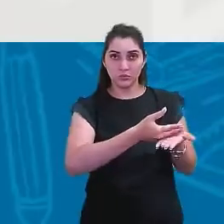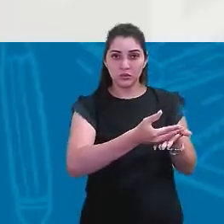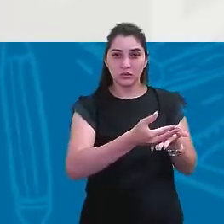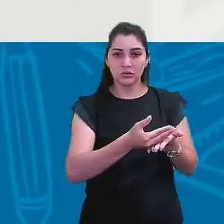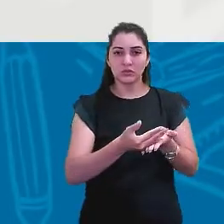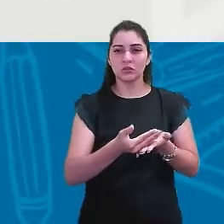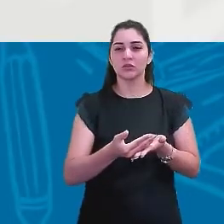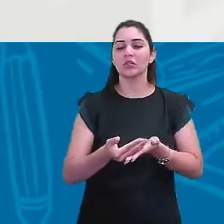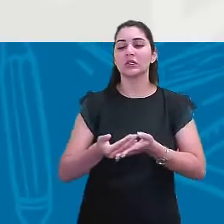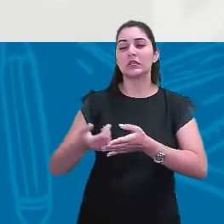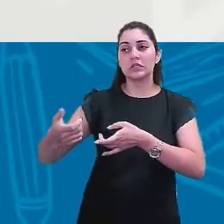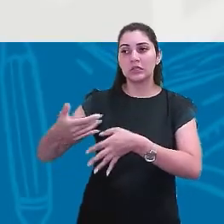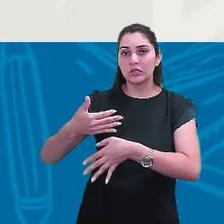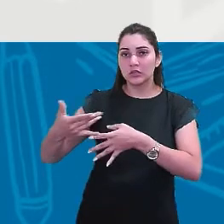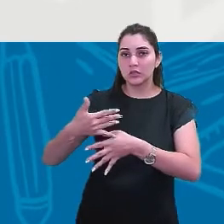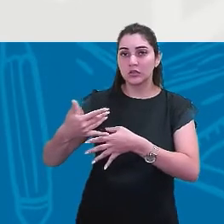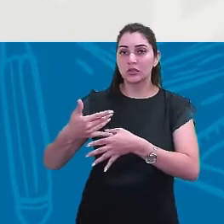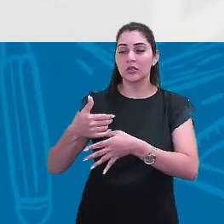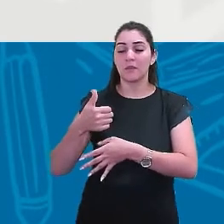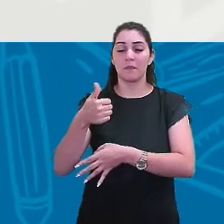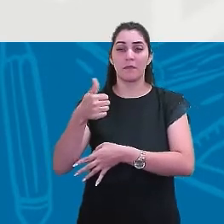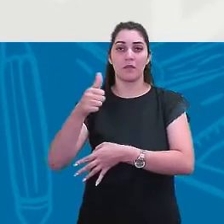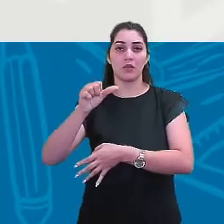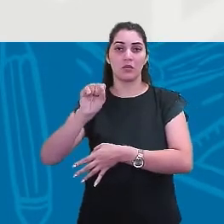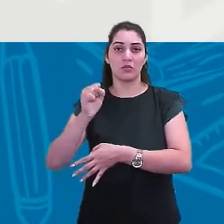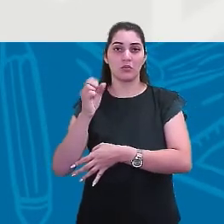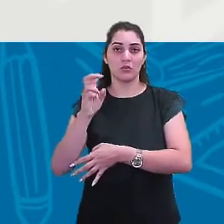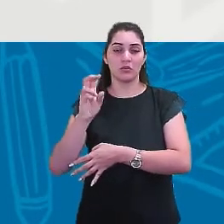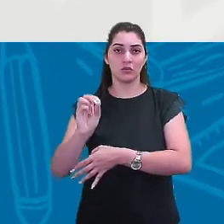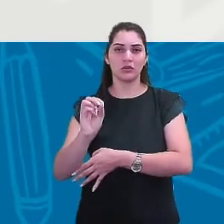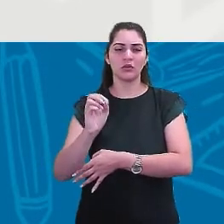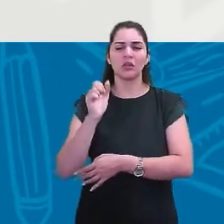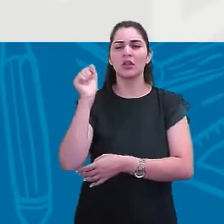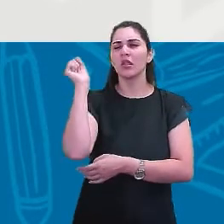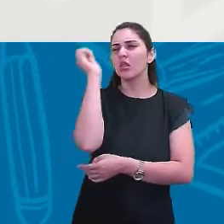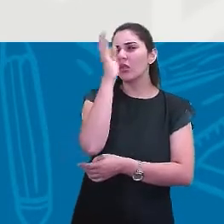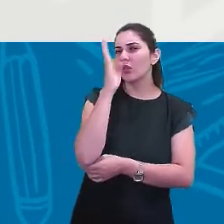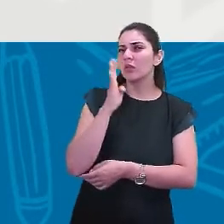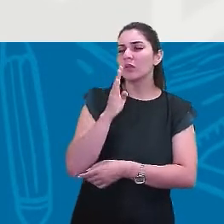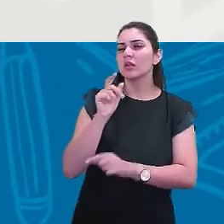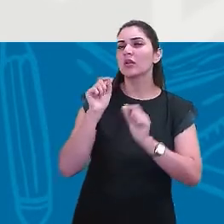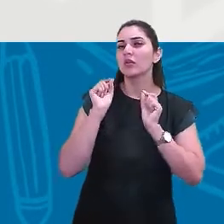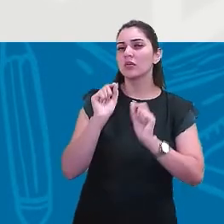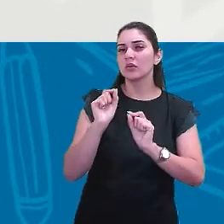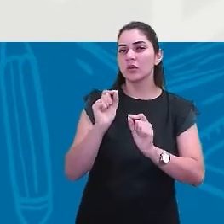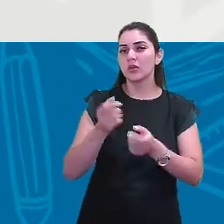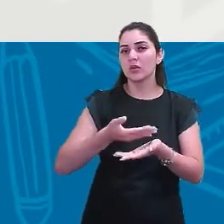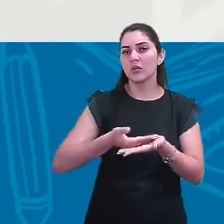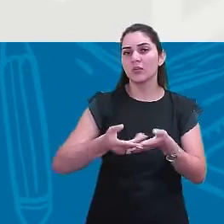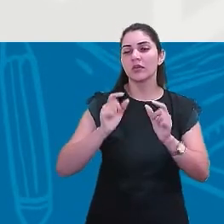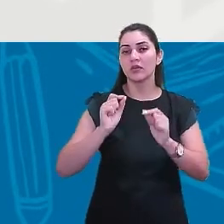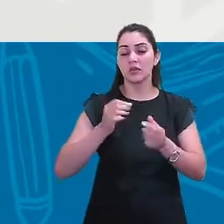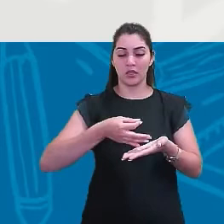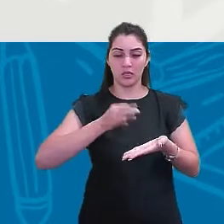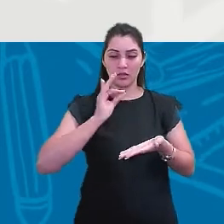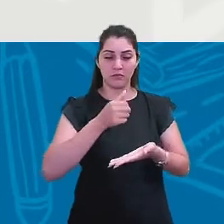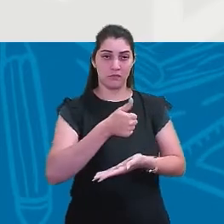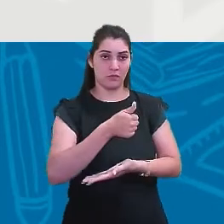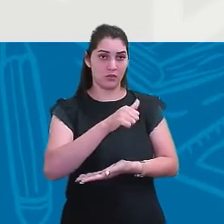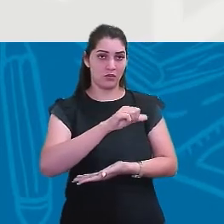e se urbaniza em 1850. Enquanto no Brasil, né? Que começa lá, como eu falei, na crise do café, em 1930.